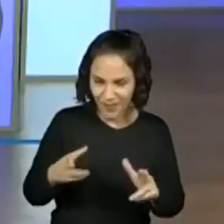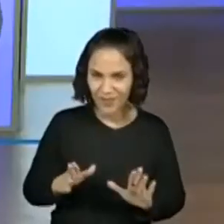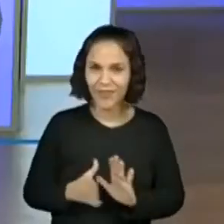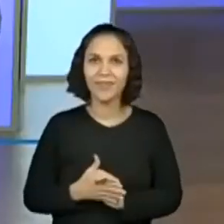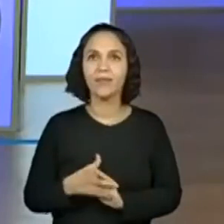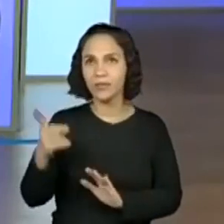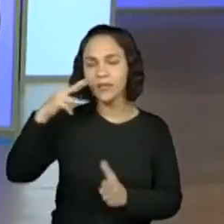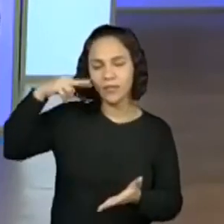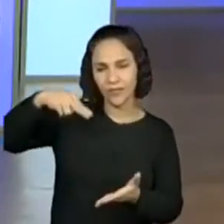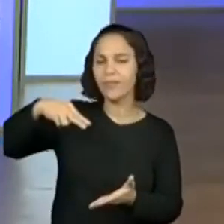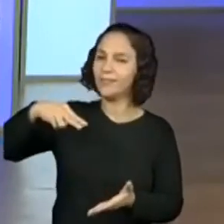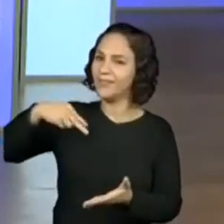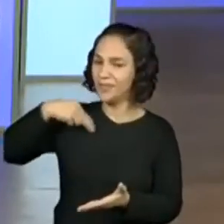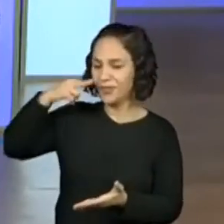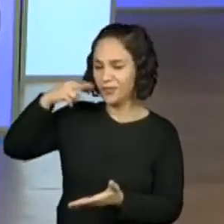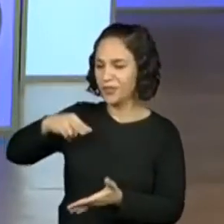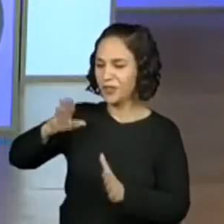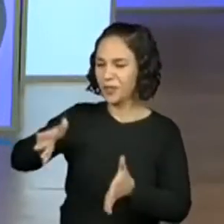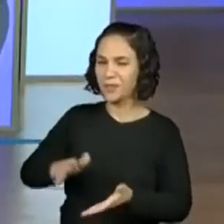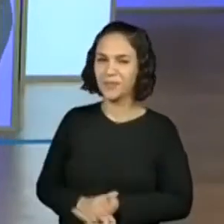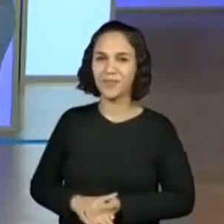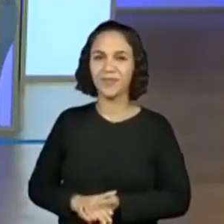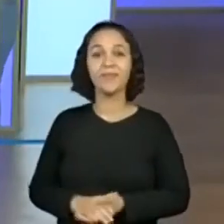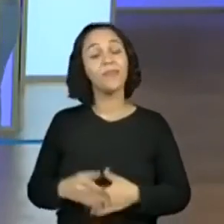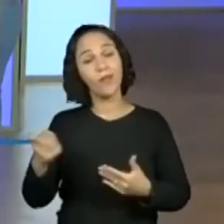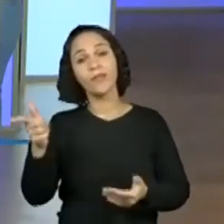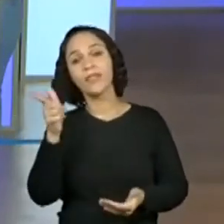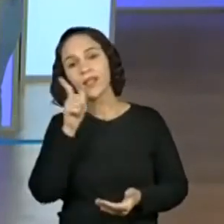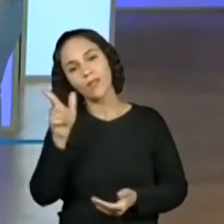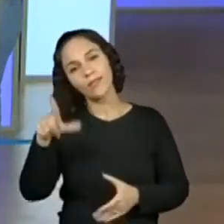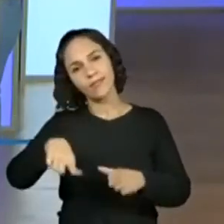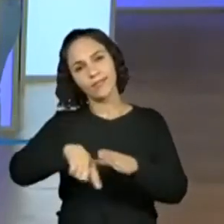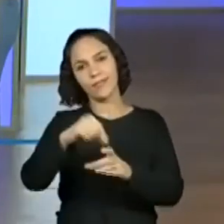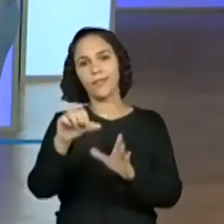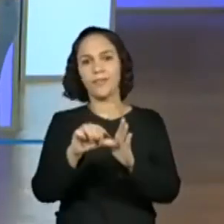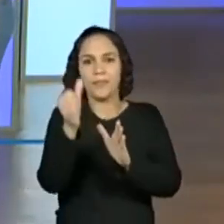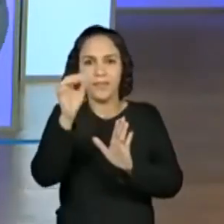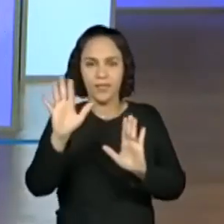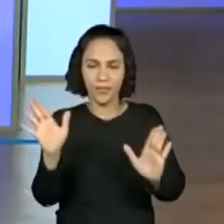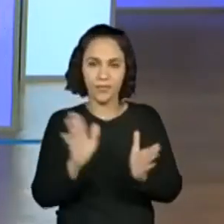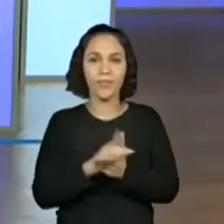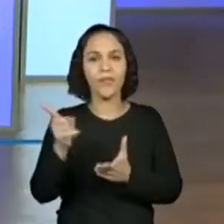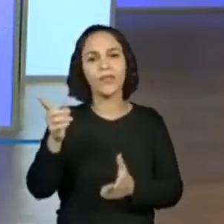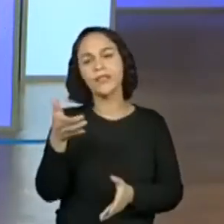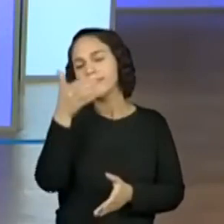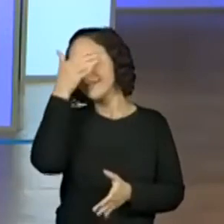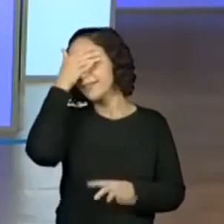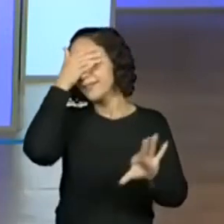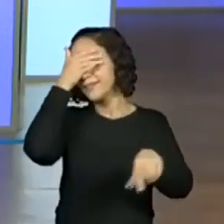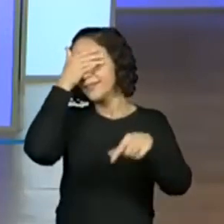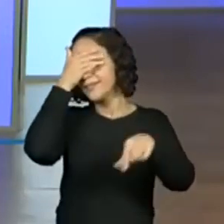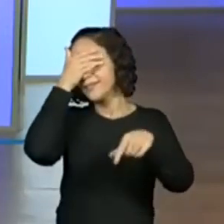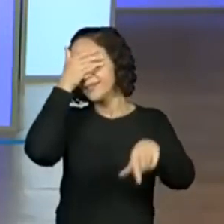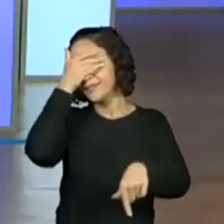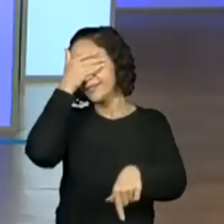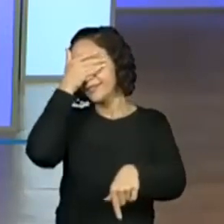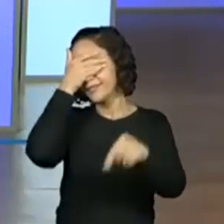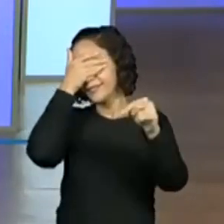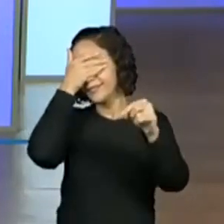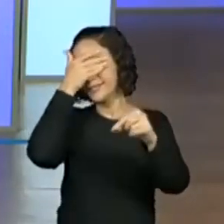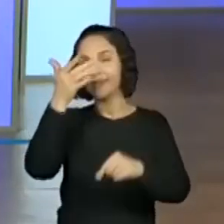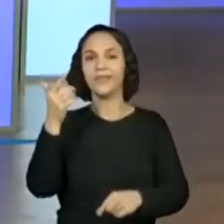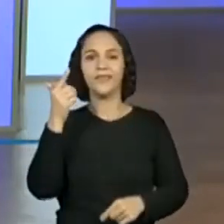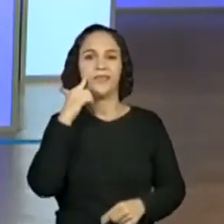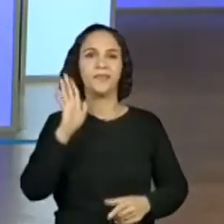Prô, olhou, não olhou? Olhei. Tá. E já que você ganhou no cara e coroa, você vai pegar primeiro, certo? Fecha o olho, porque você não pode ver e eu vou chacoalhar.